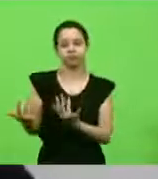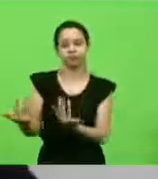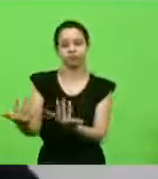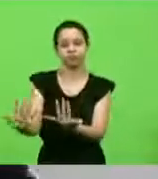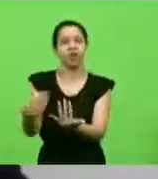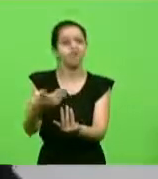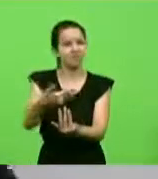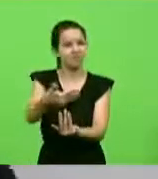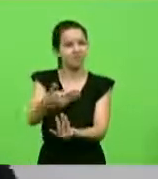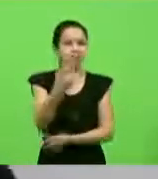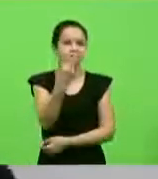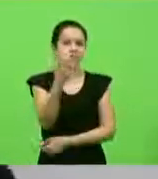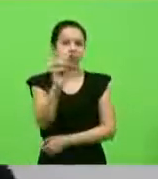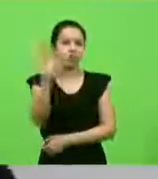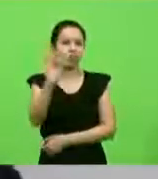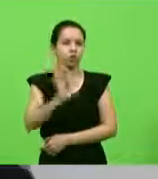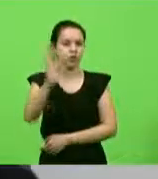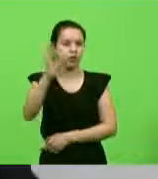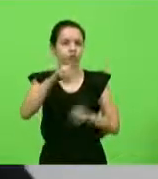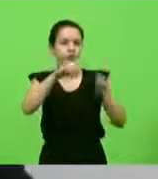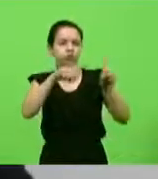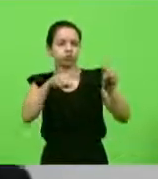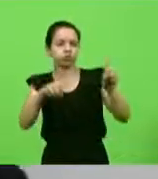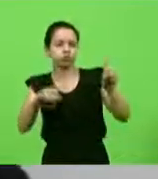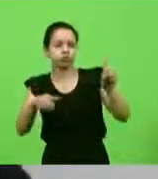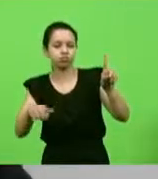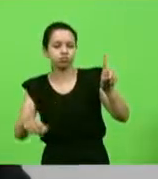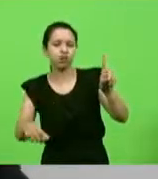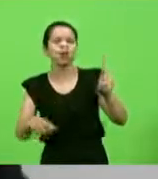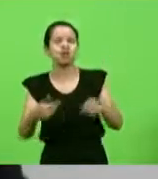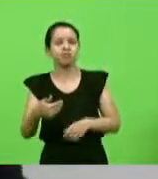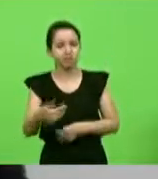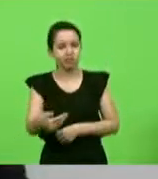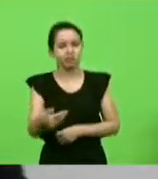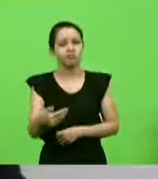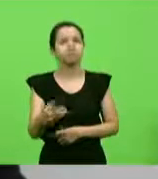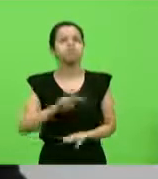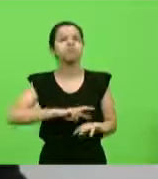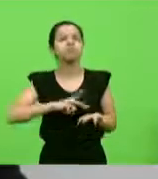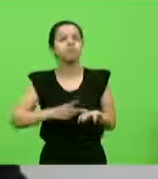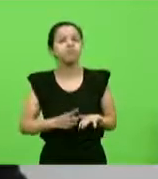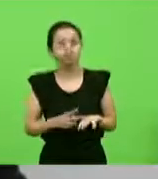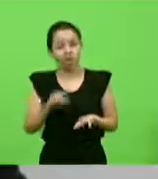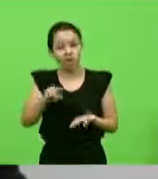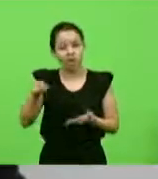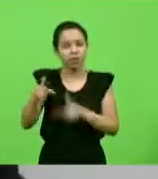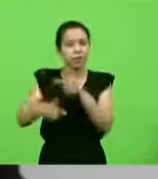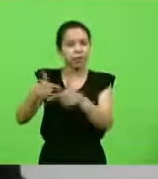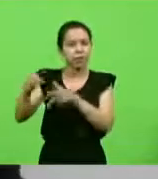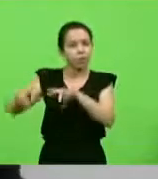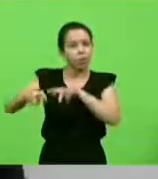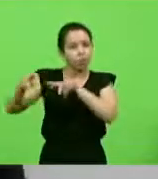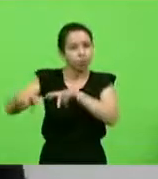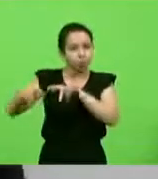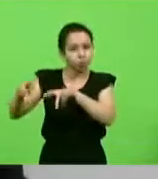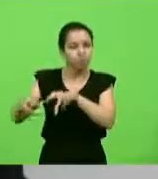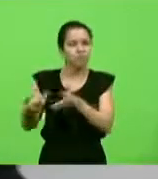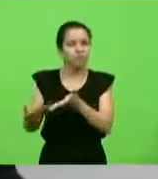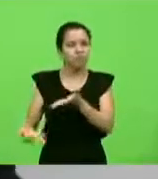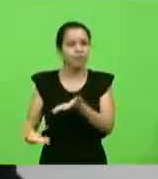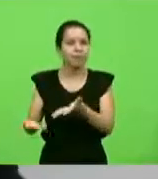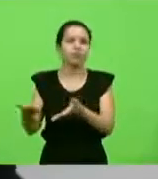20%. Isso quer dizer que produtores catarinenses deixarão de colher mais de 800 mil